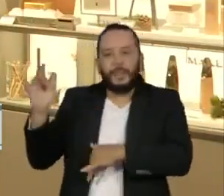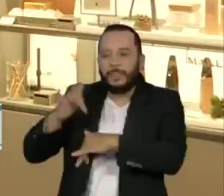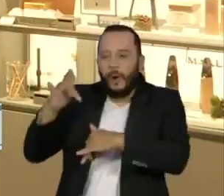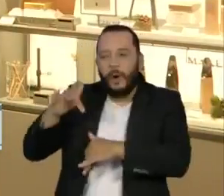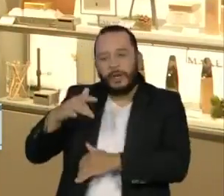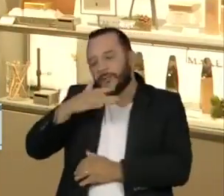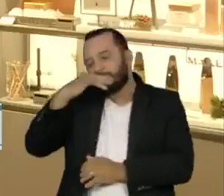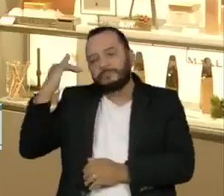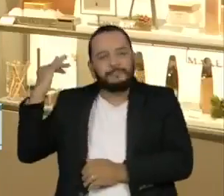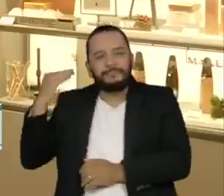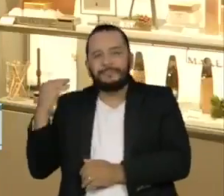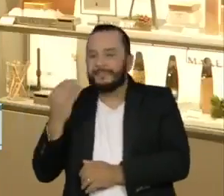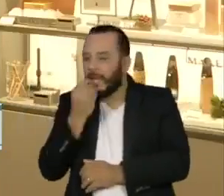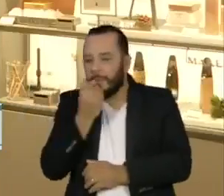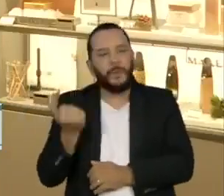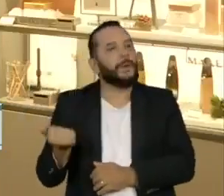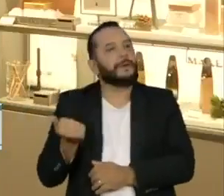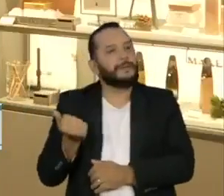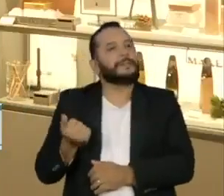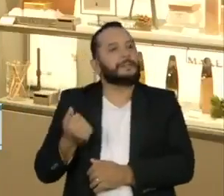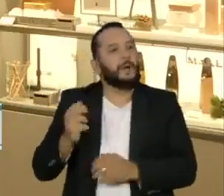e com a presença humana.